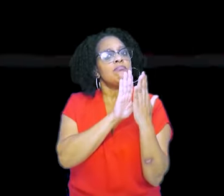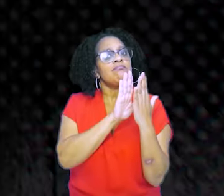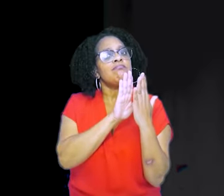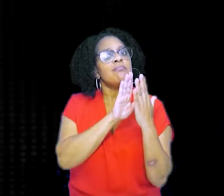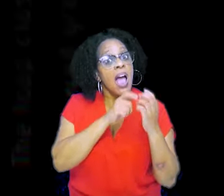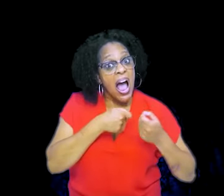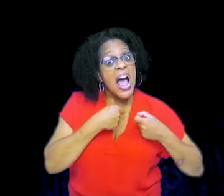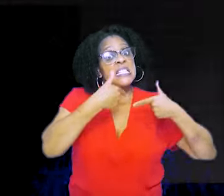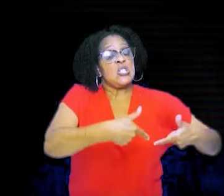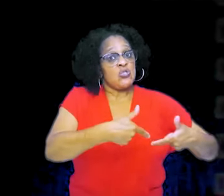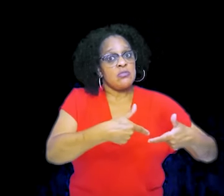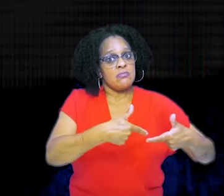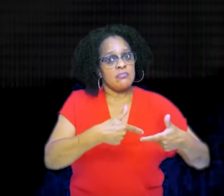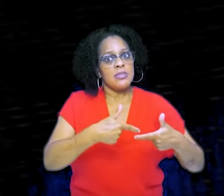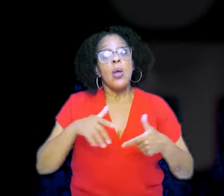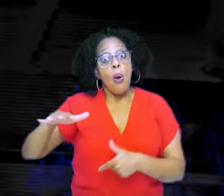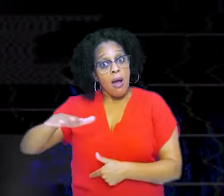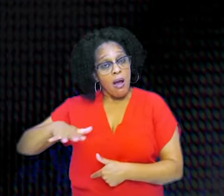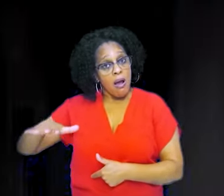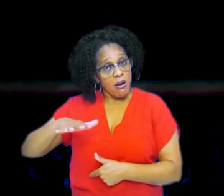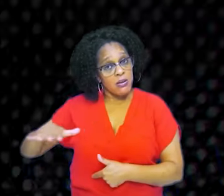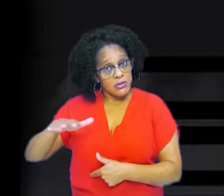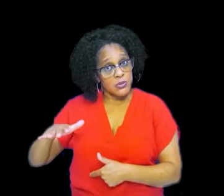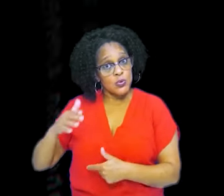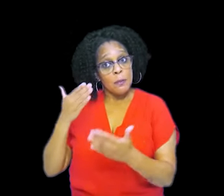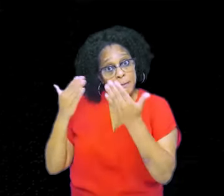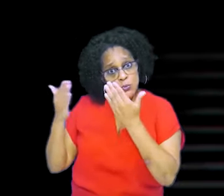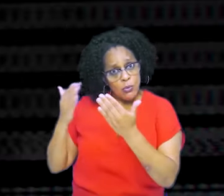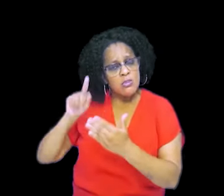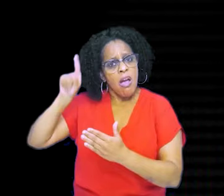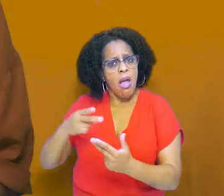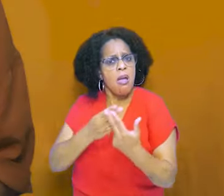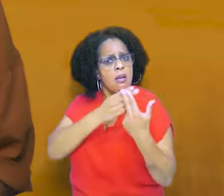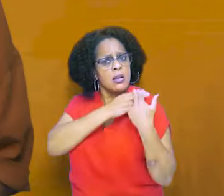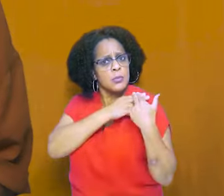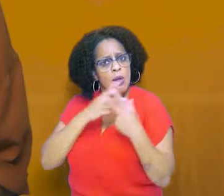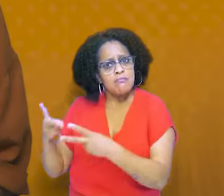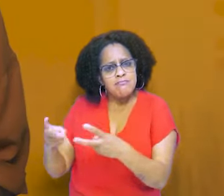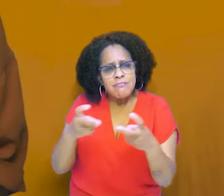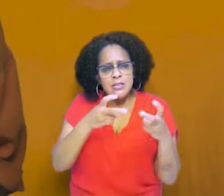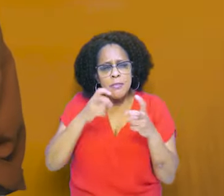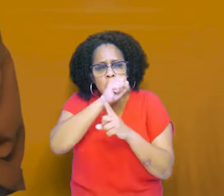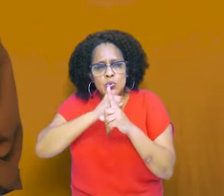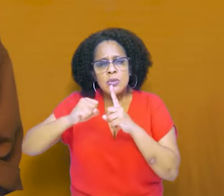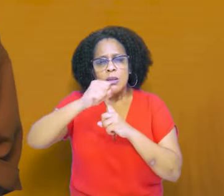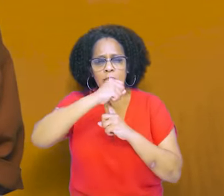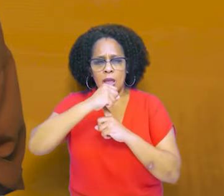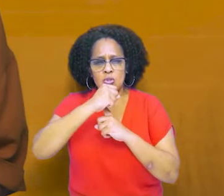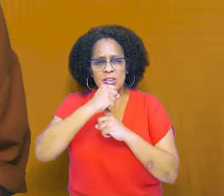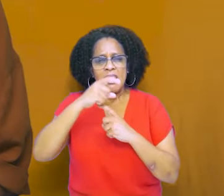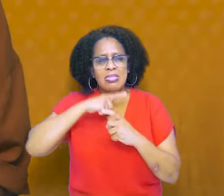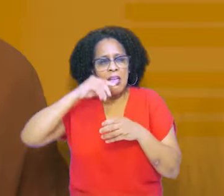pactuamos através das palavras que escolhemos para nos expressarmos. É necessário agir de maneira